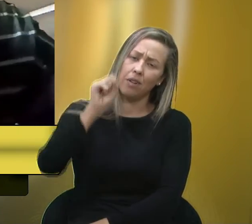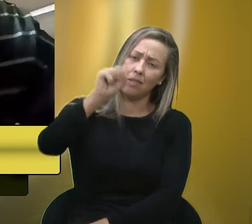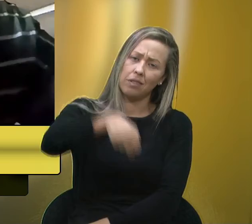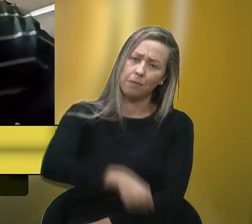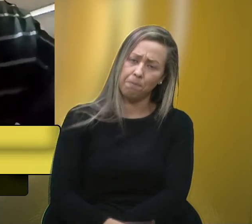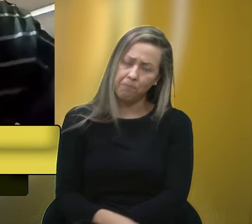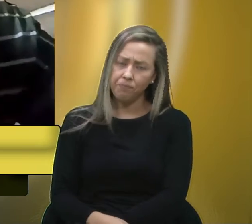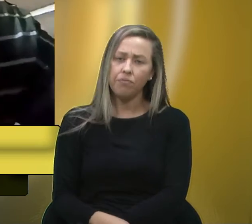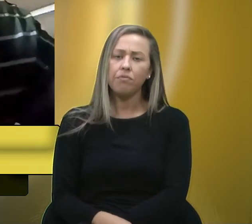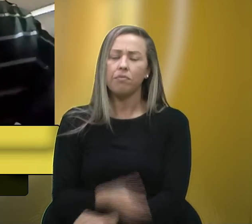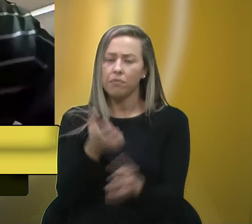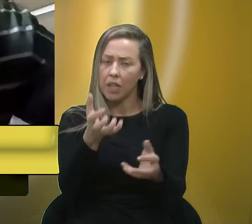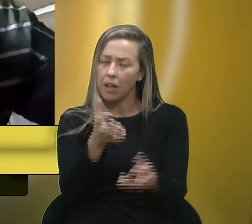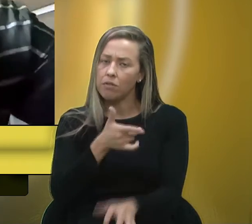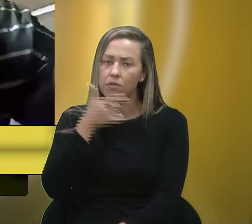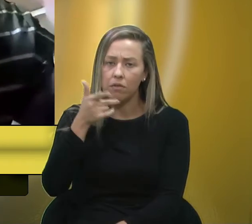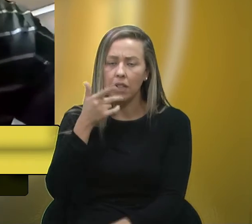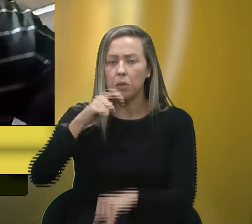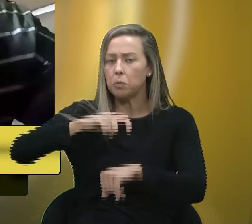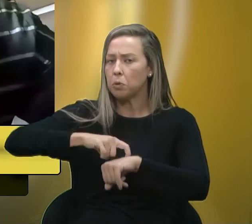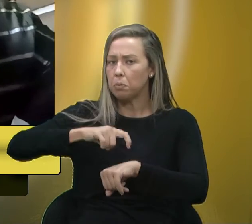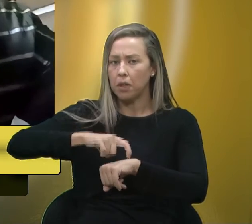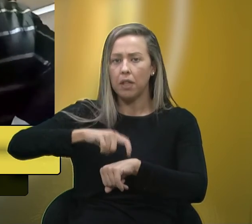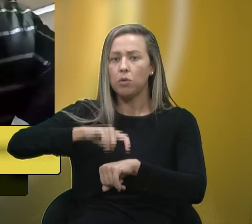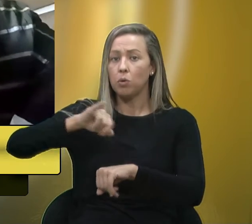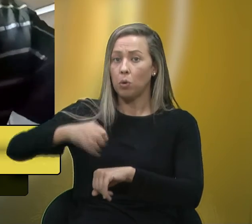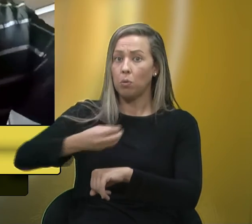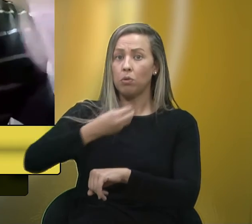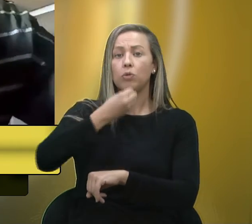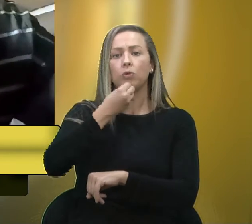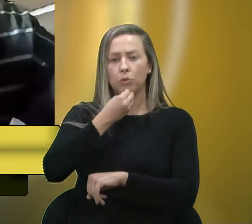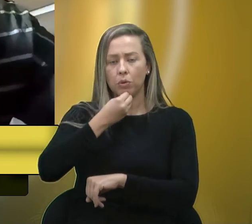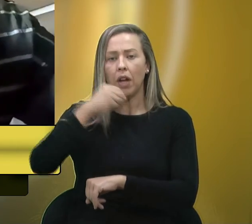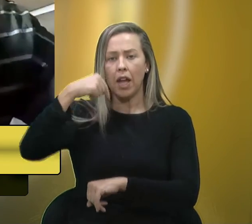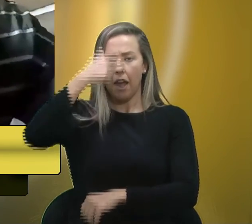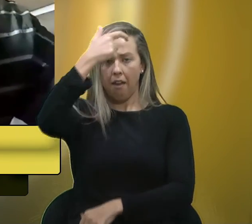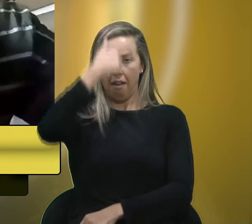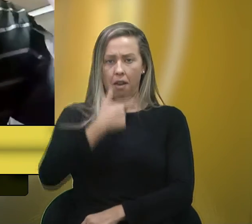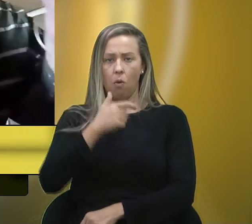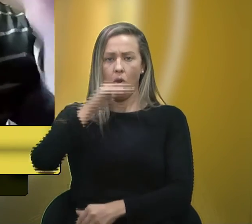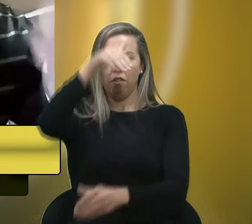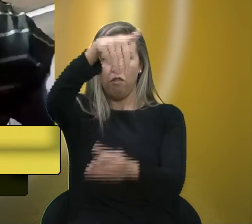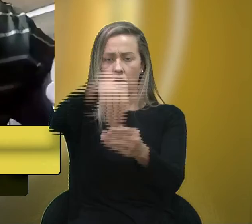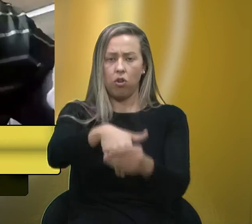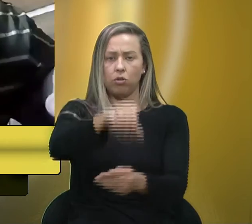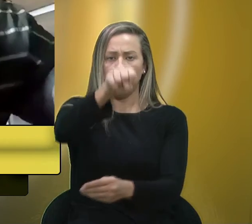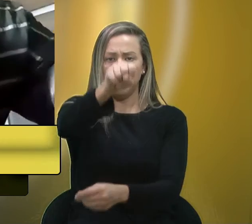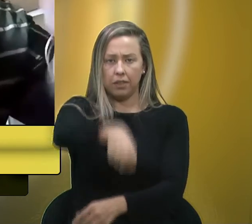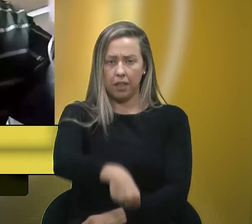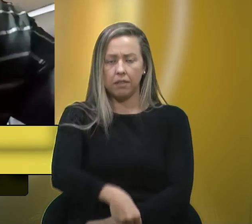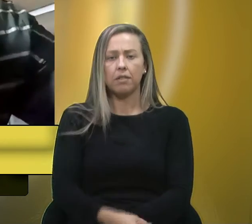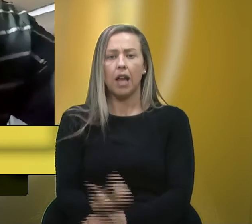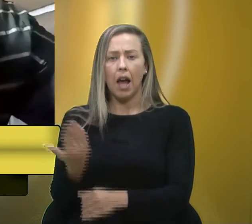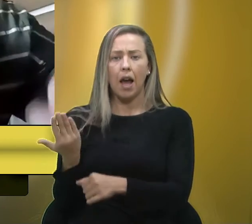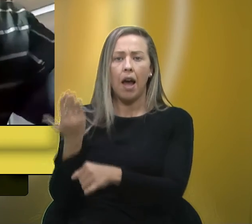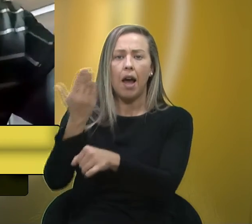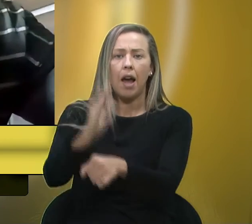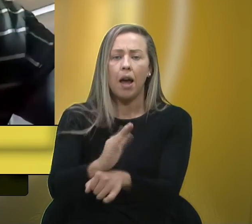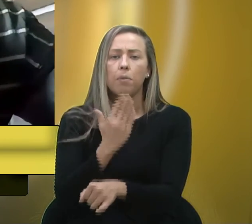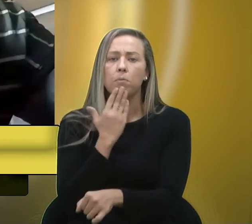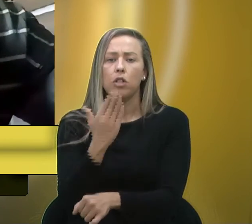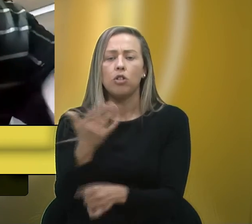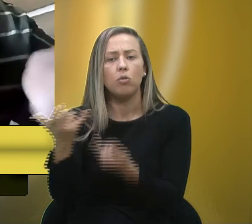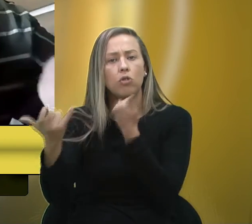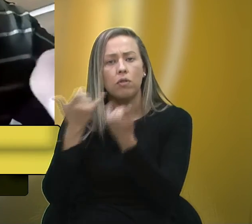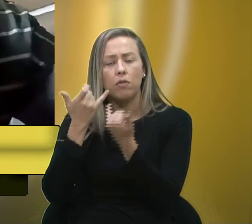Então, quero lhe dizer que, no momento oportuno, esta vereadora votará favorável ao seu pedido de informação.